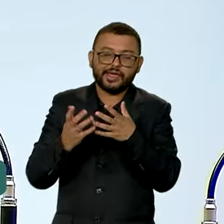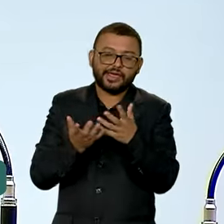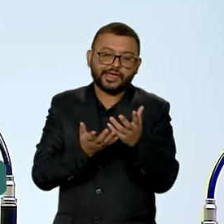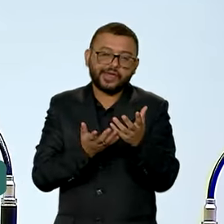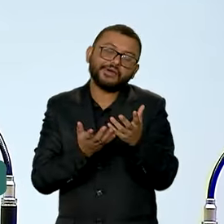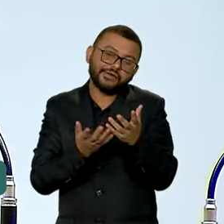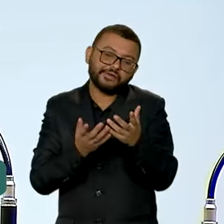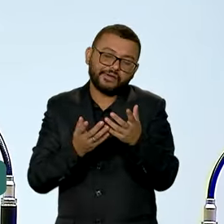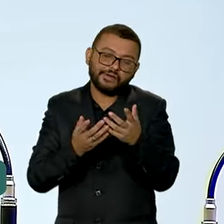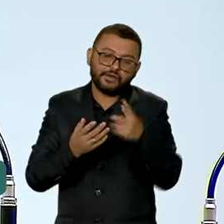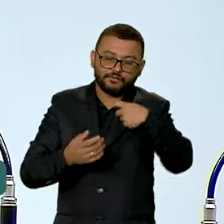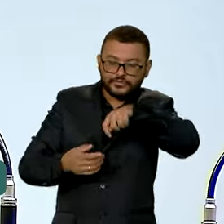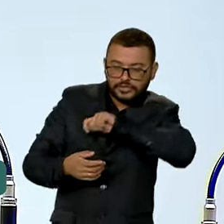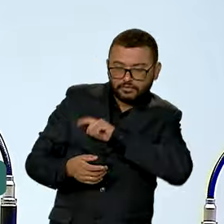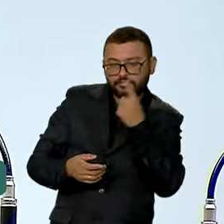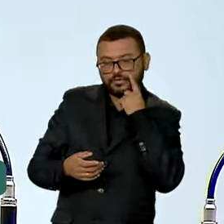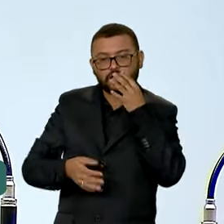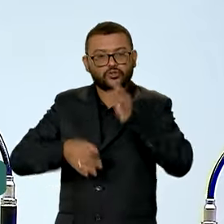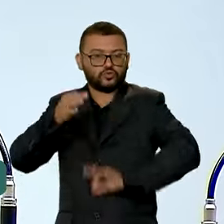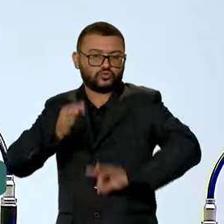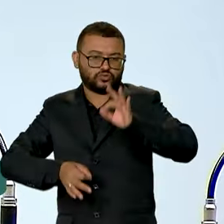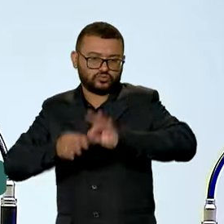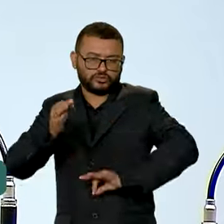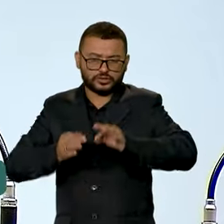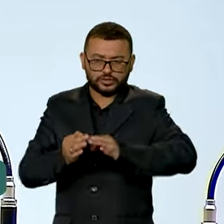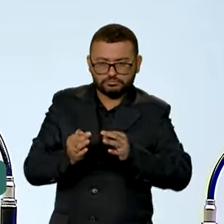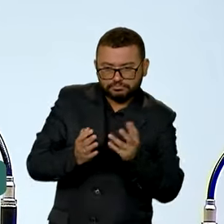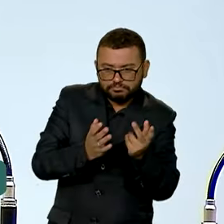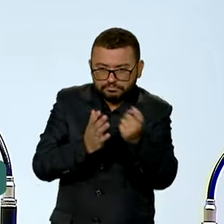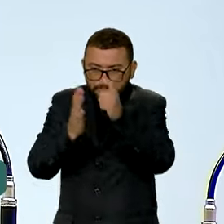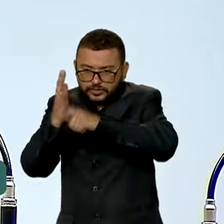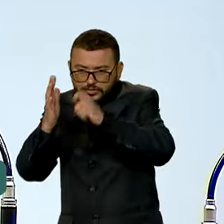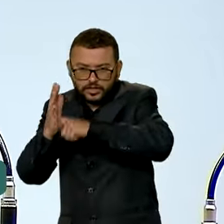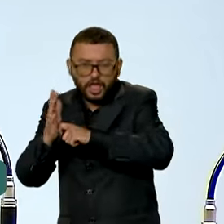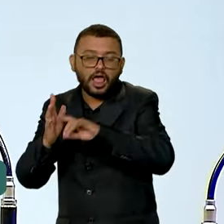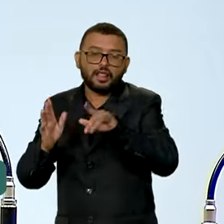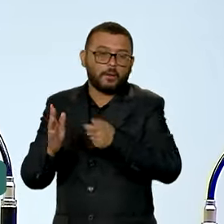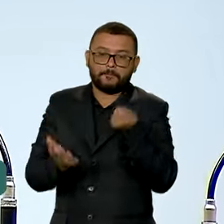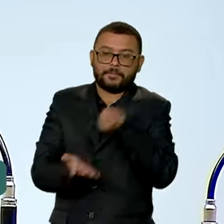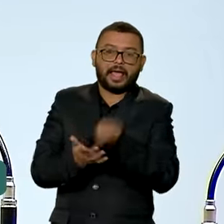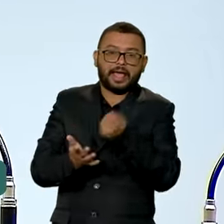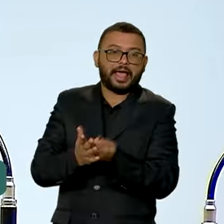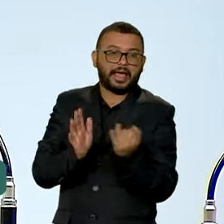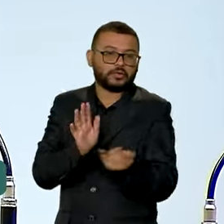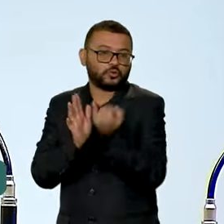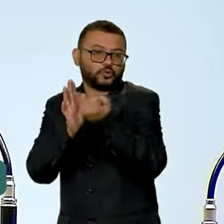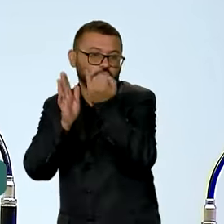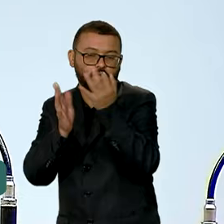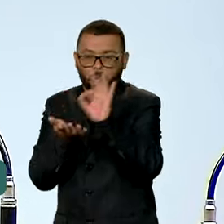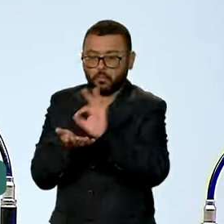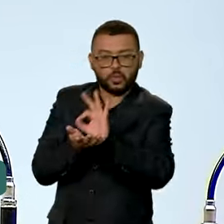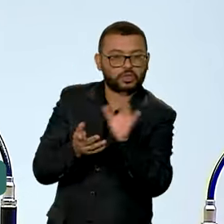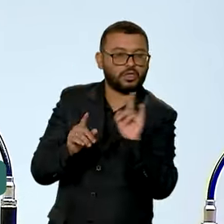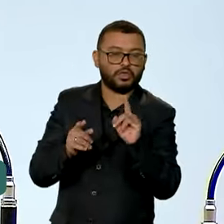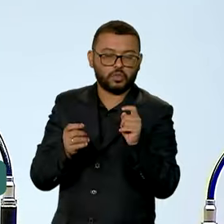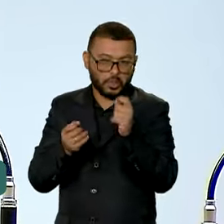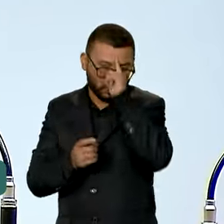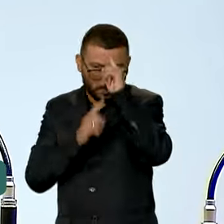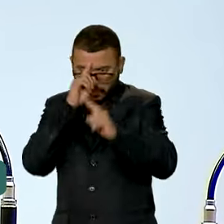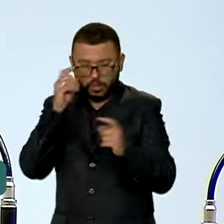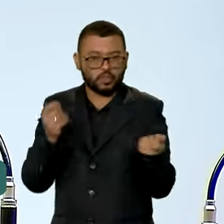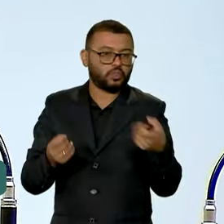com medidas de justiça, sem aumento de tributos, sem aumento de alíquota, sem criação de novos tributos.